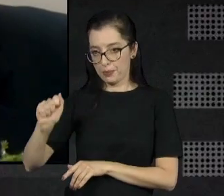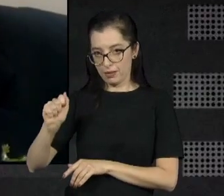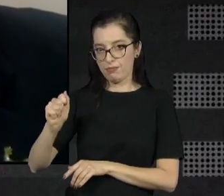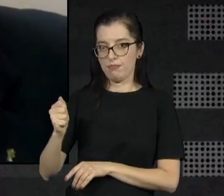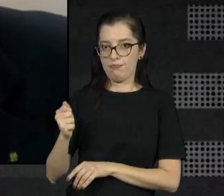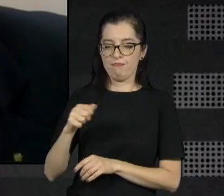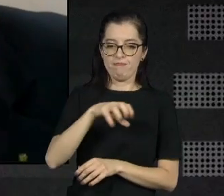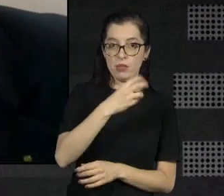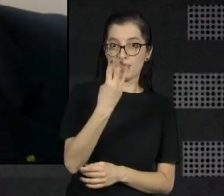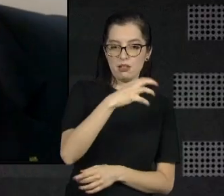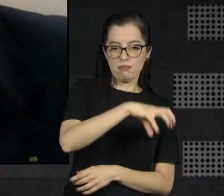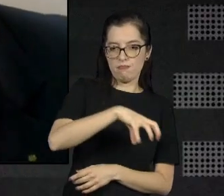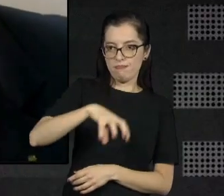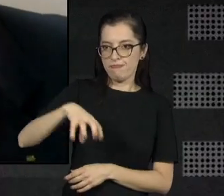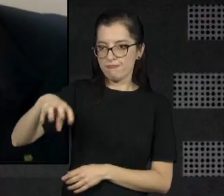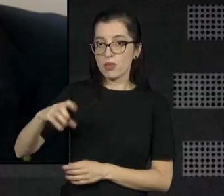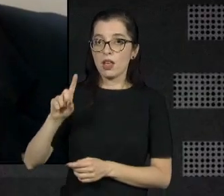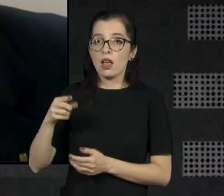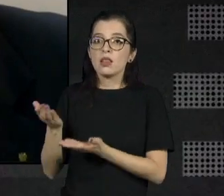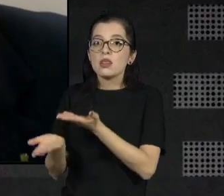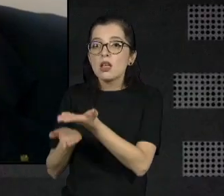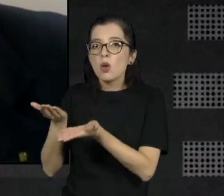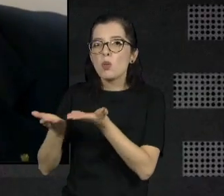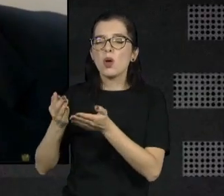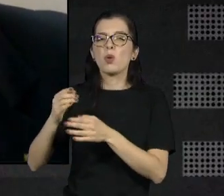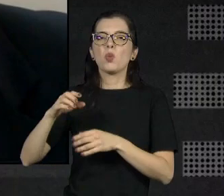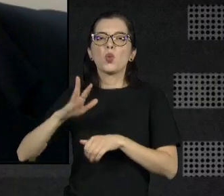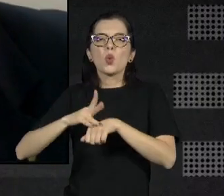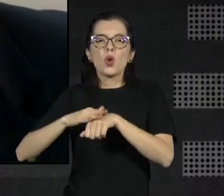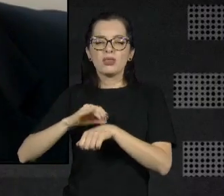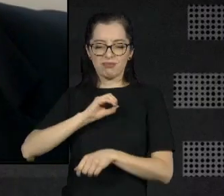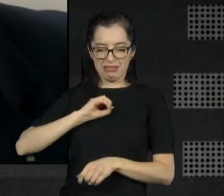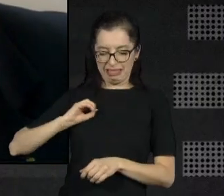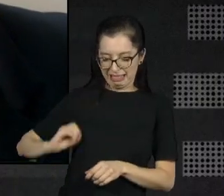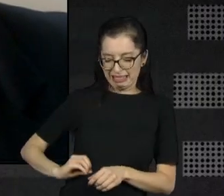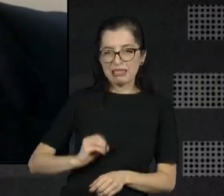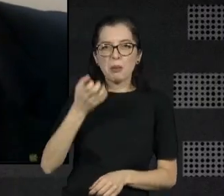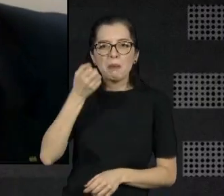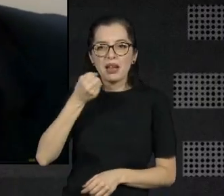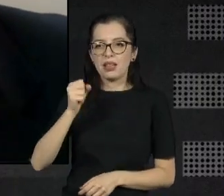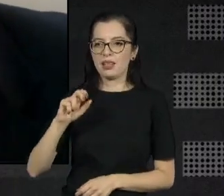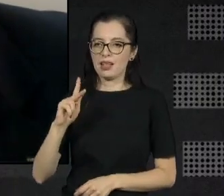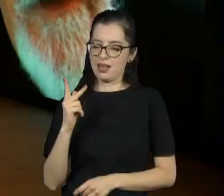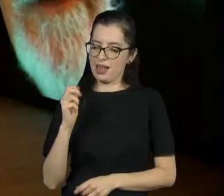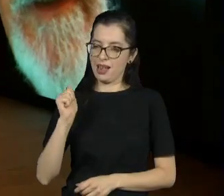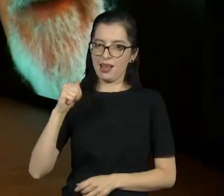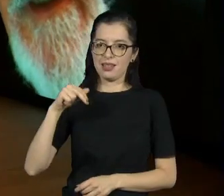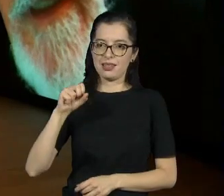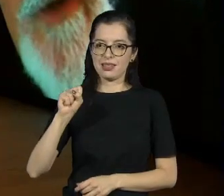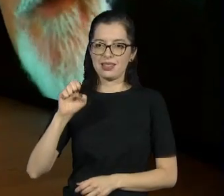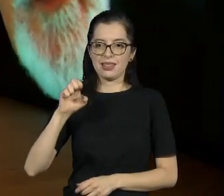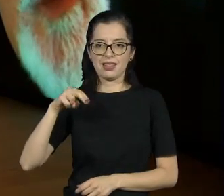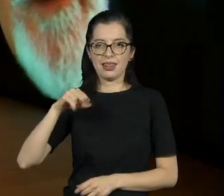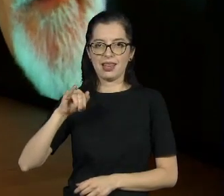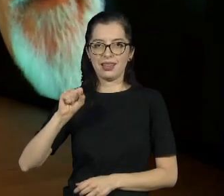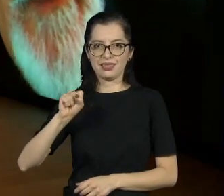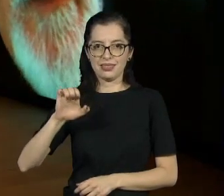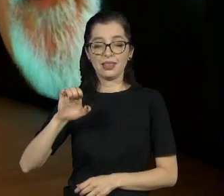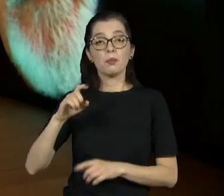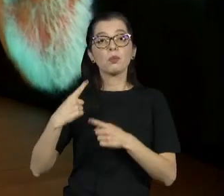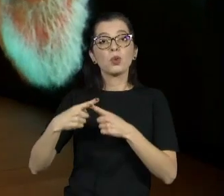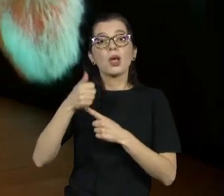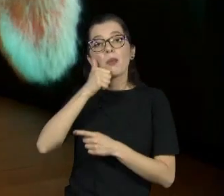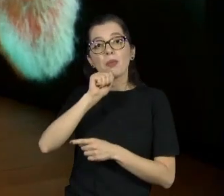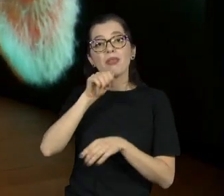Rancelize, que vem desde que a minha mãe participava disso, anda, leprosário, agora é a Rancelize. Então, eu coloquei no